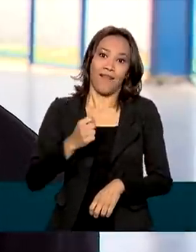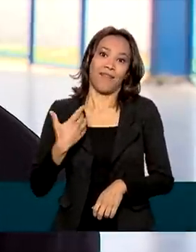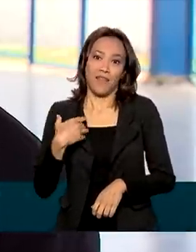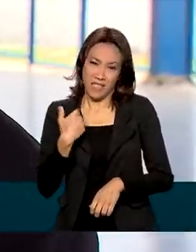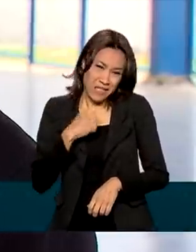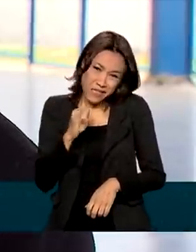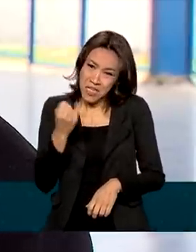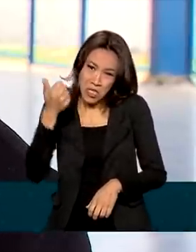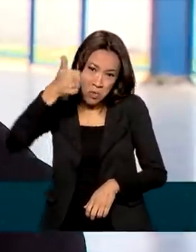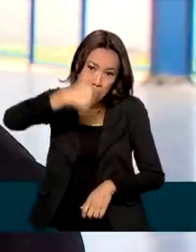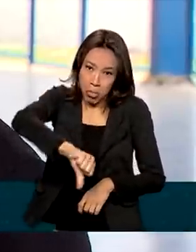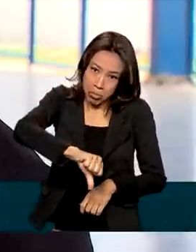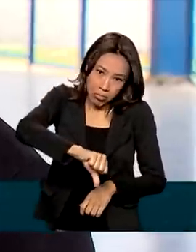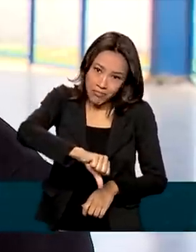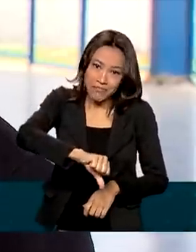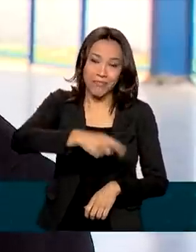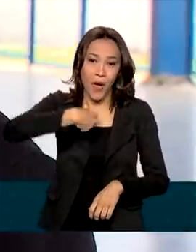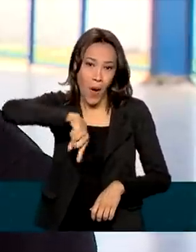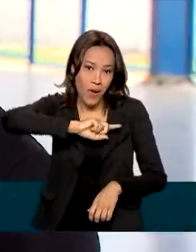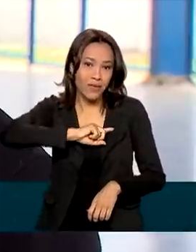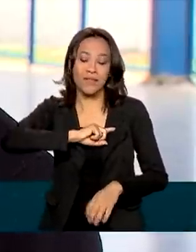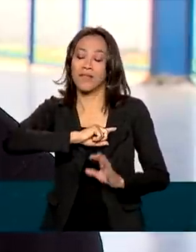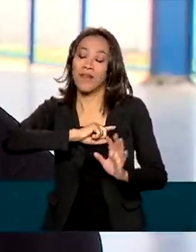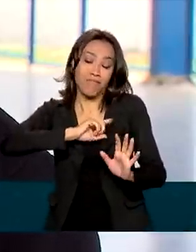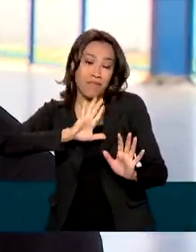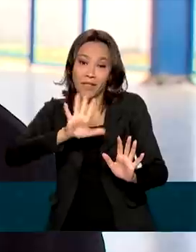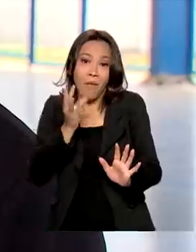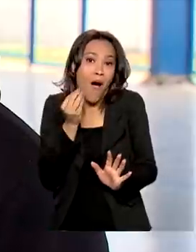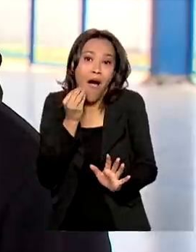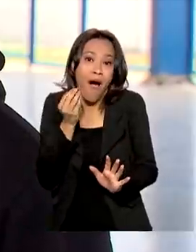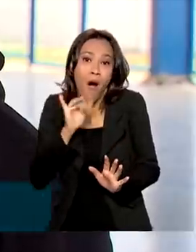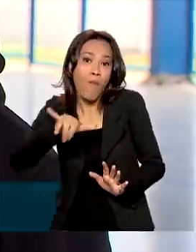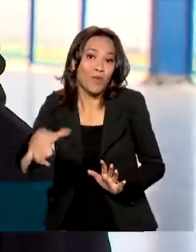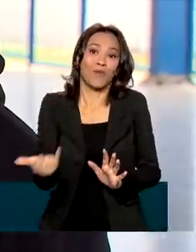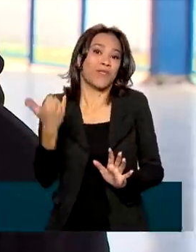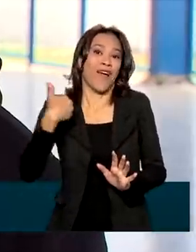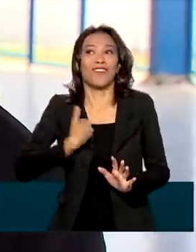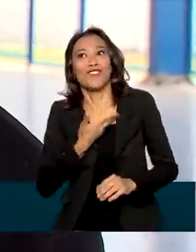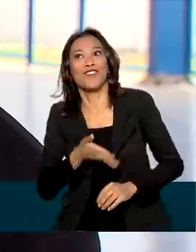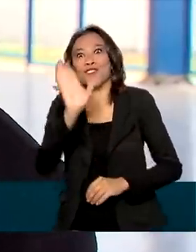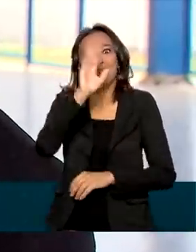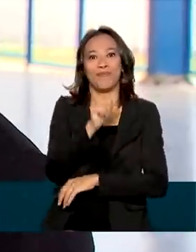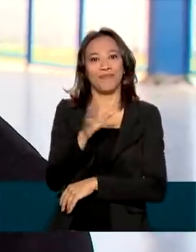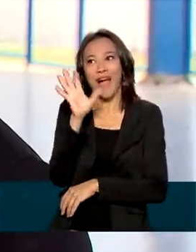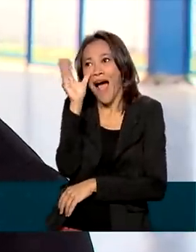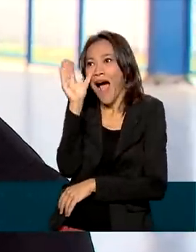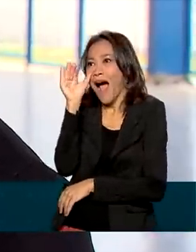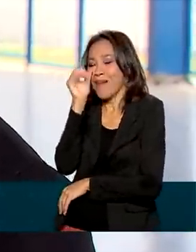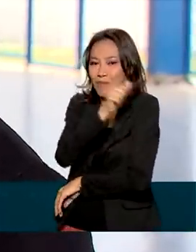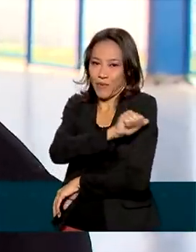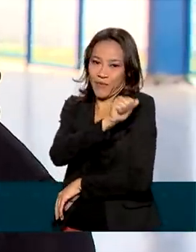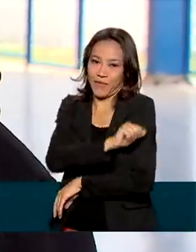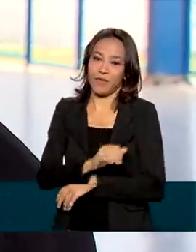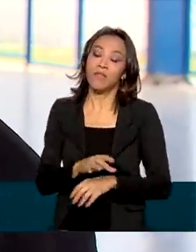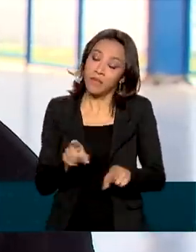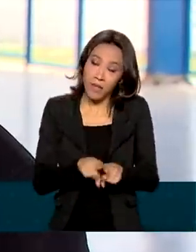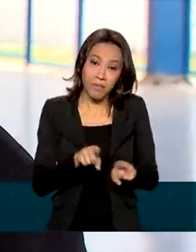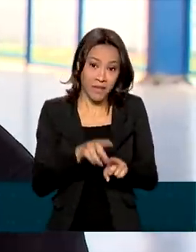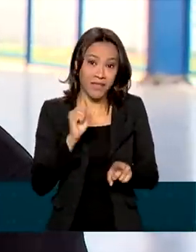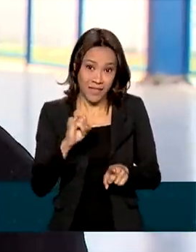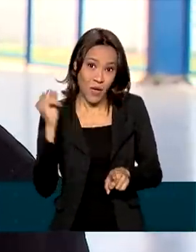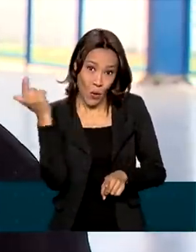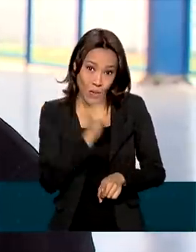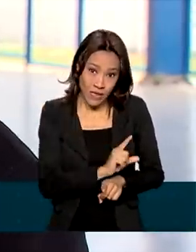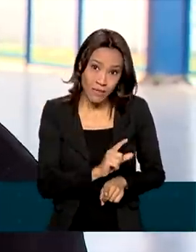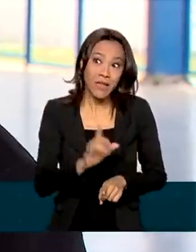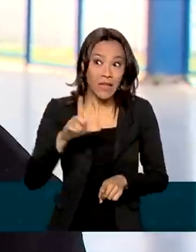gente não ganhe, já é uma oportunidade muito grande de estar indo para o Rio de Janeiro. E outra, que se a gente não ganhar, tem